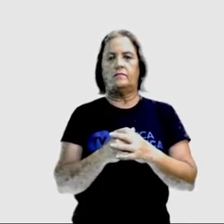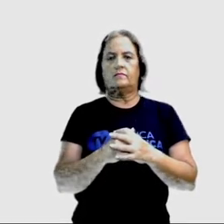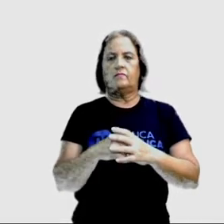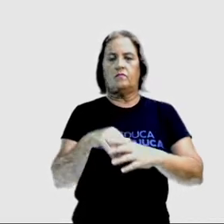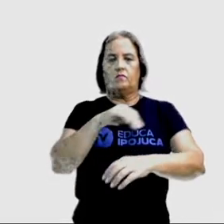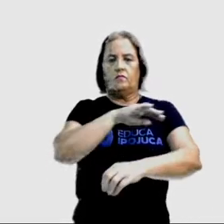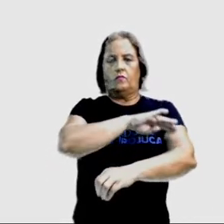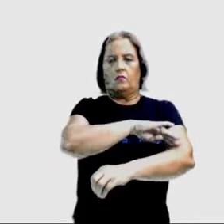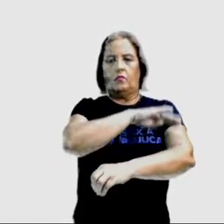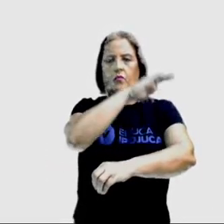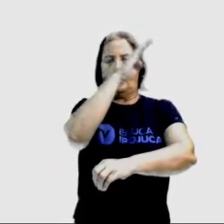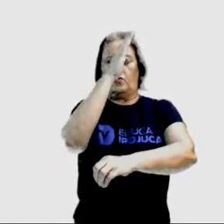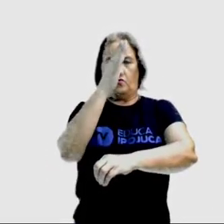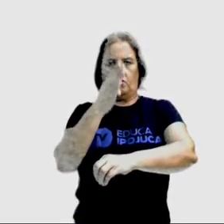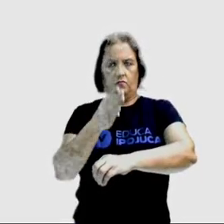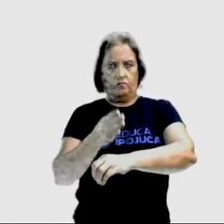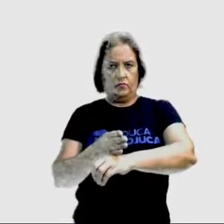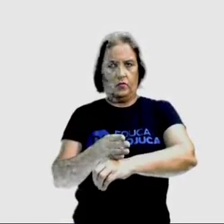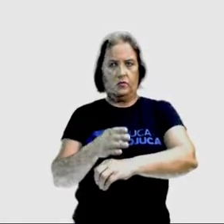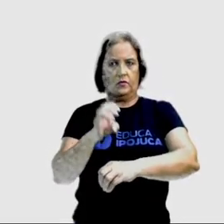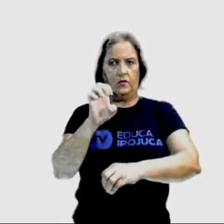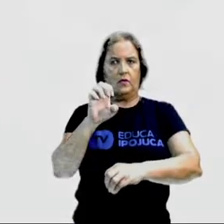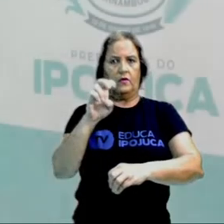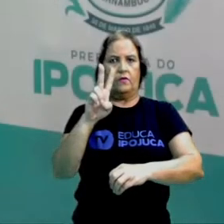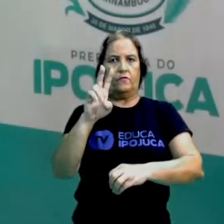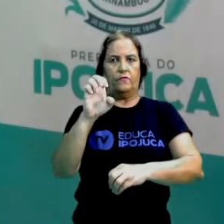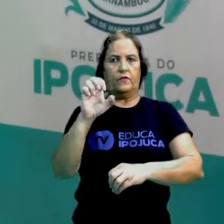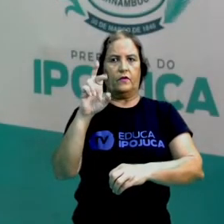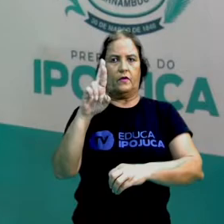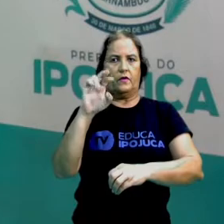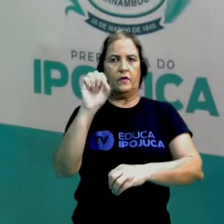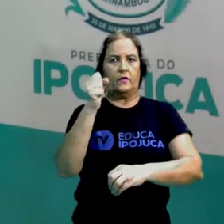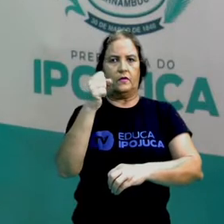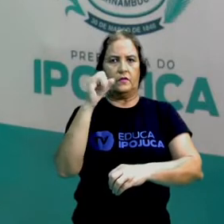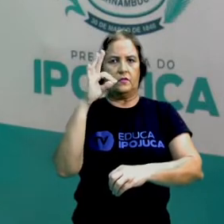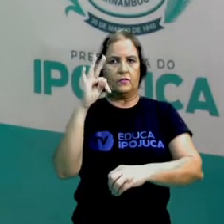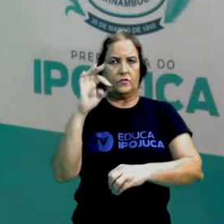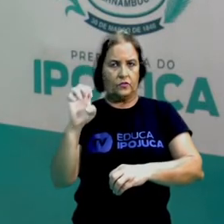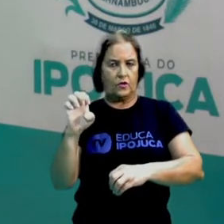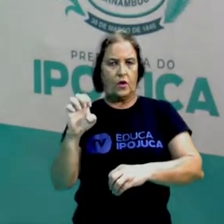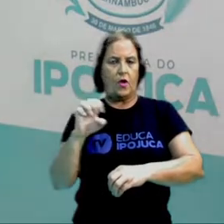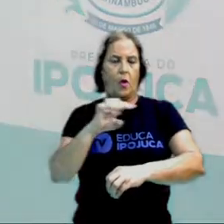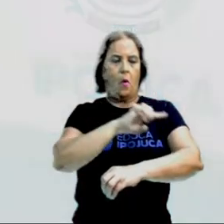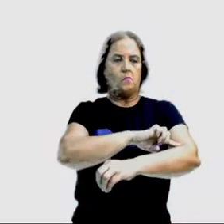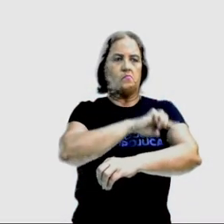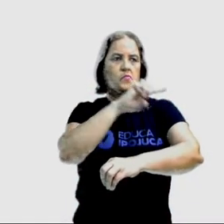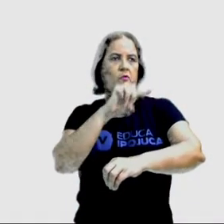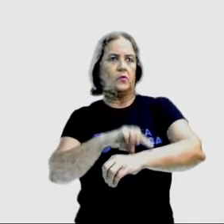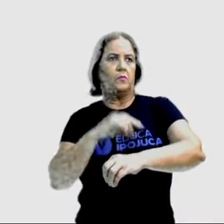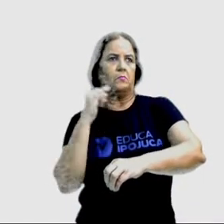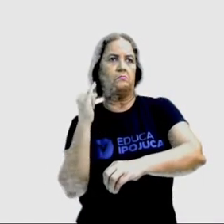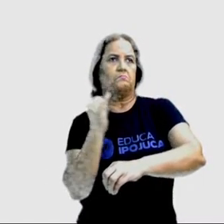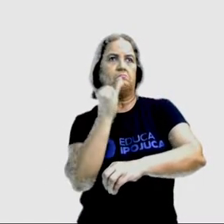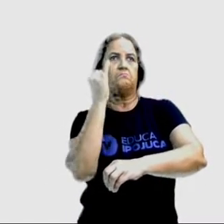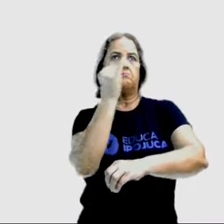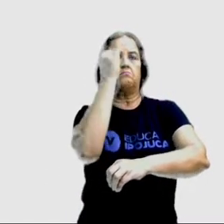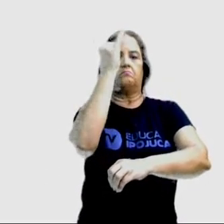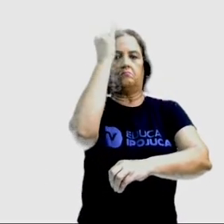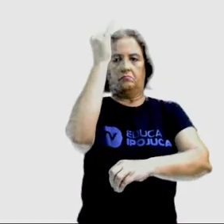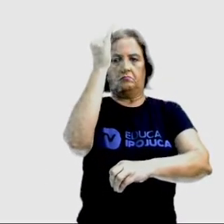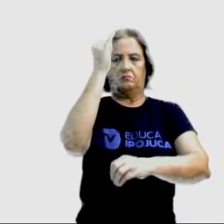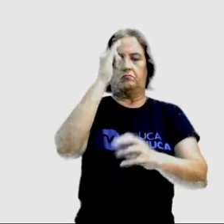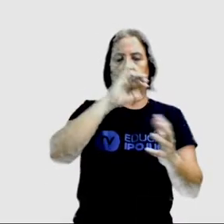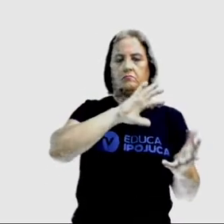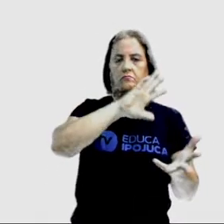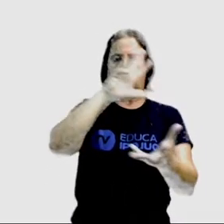Everest é a montanha mais alta do mundo. Bora lá. Segue o raciocínio. Nós temos